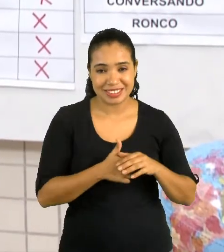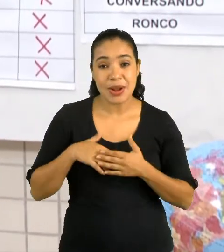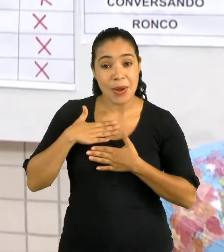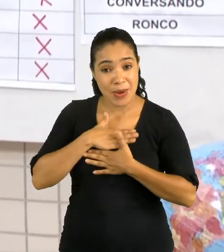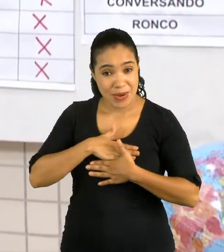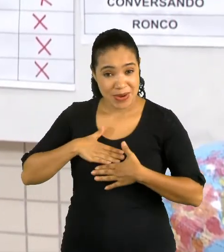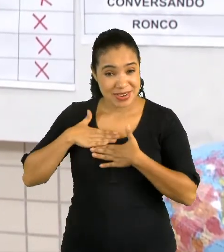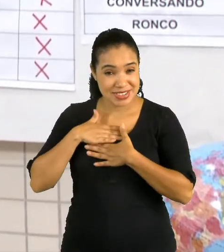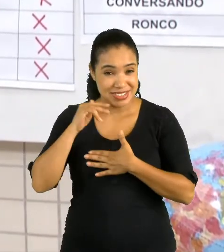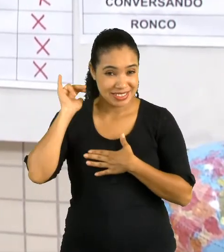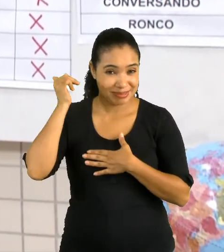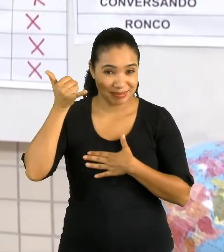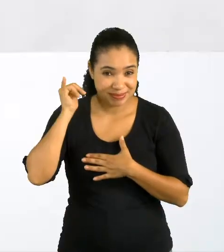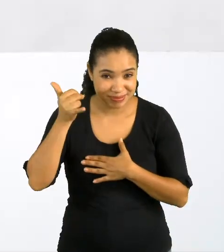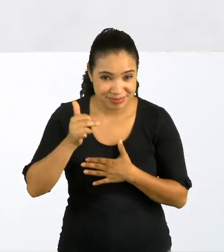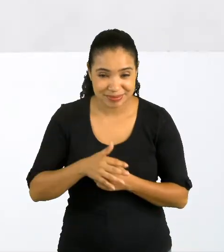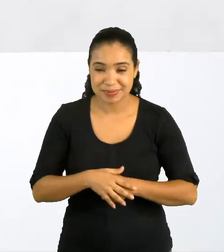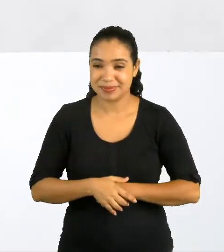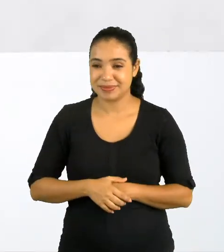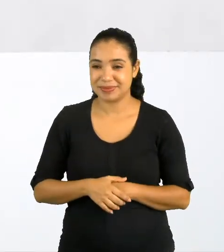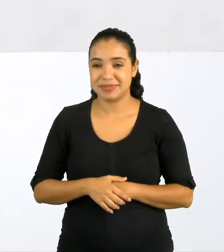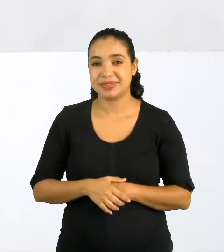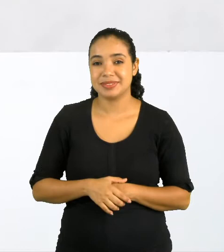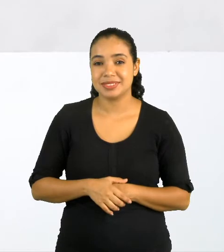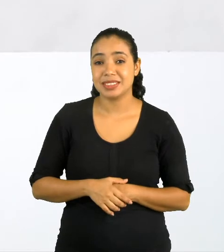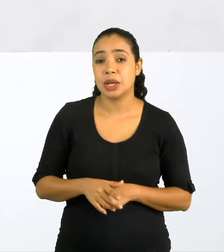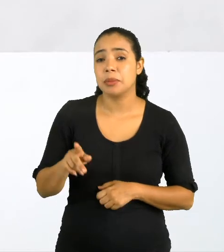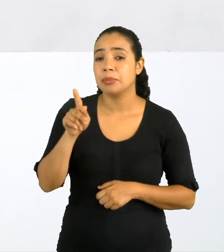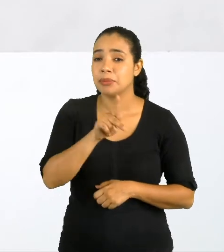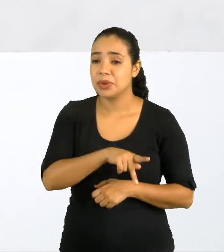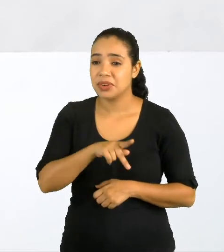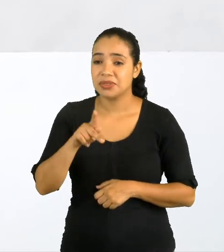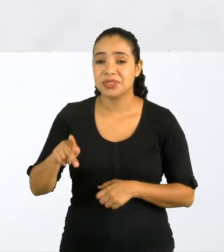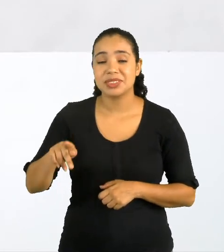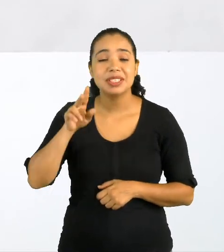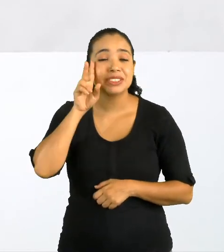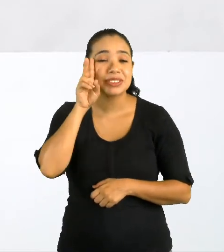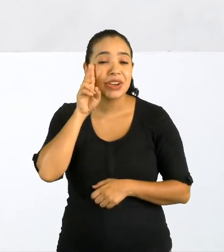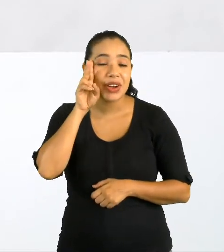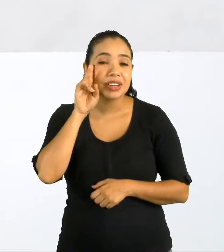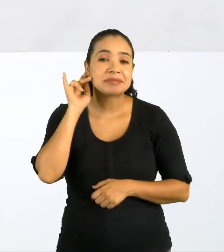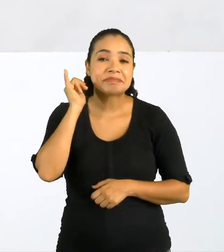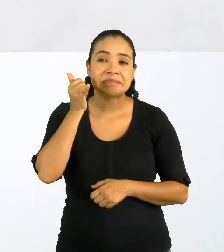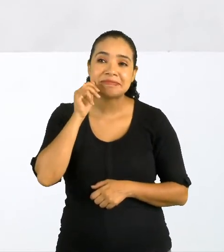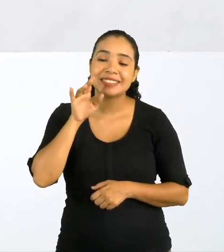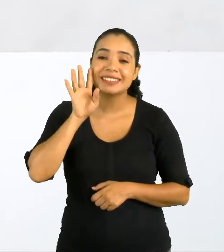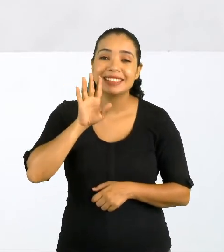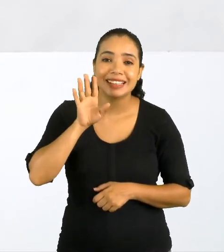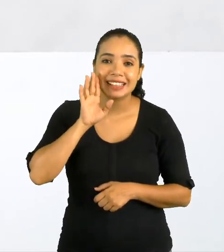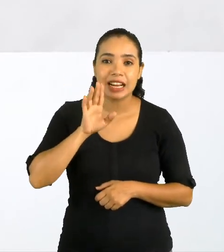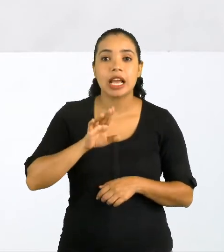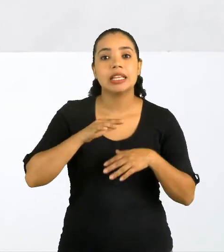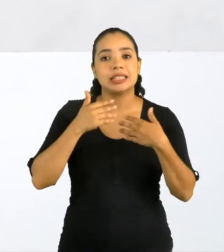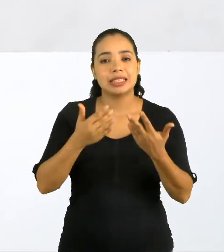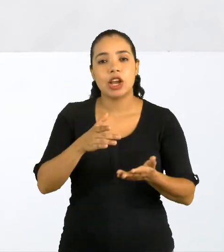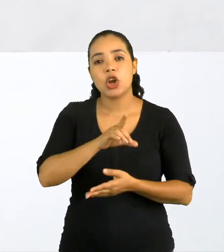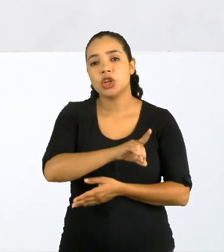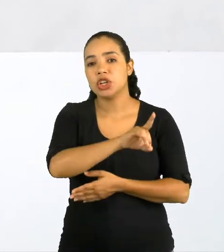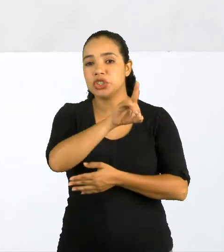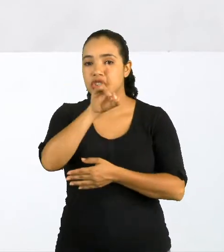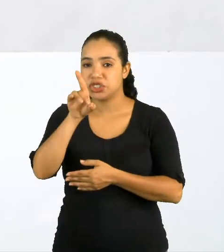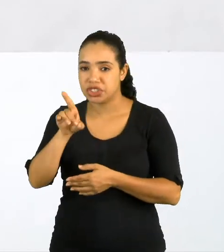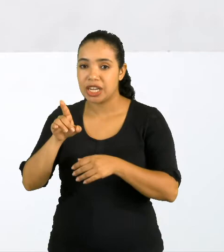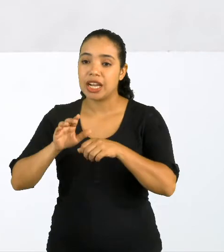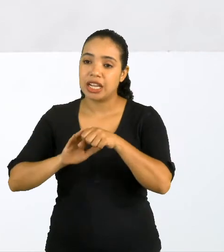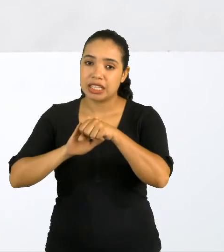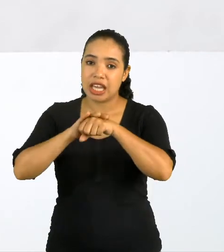da nossa história, crianças? Professora, que historinha legal. Então, quer dizer que temos o dia e a noite porque a Terra